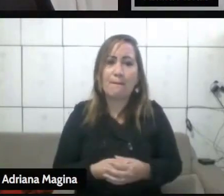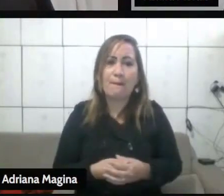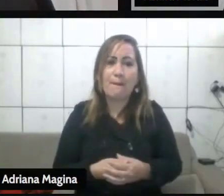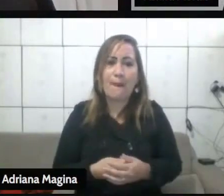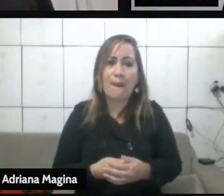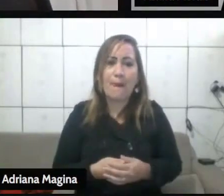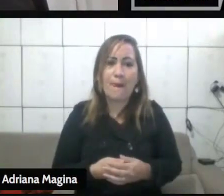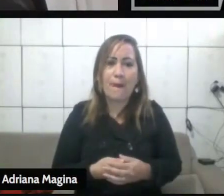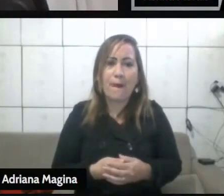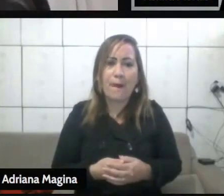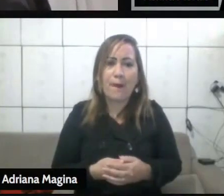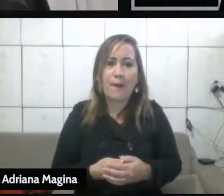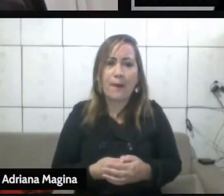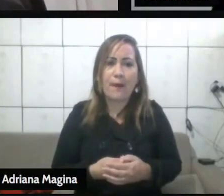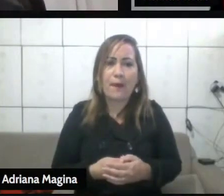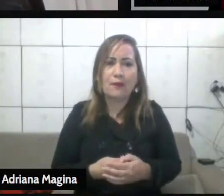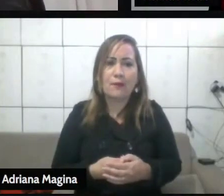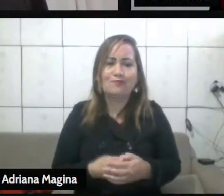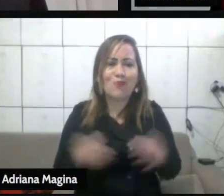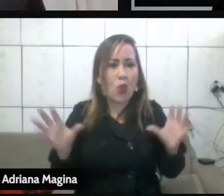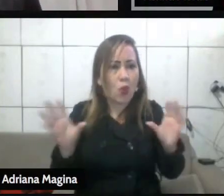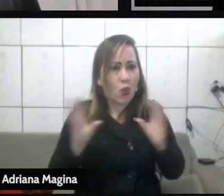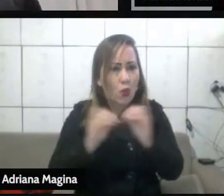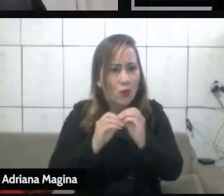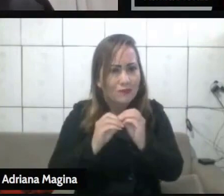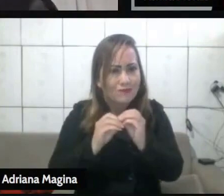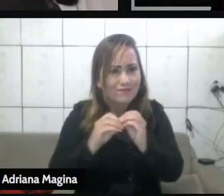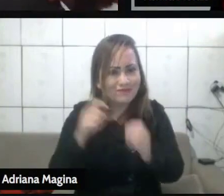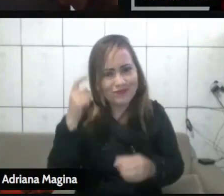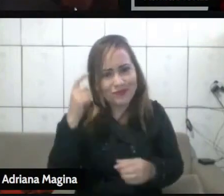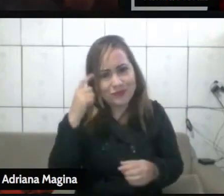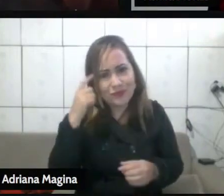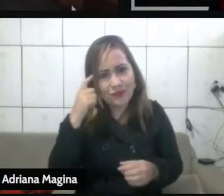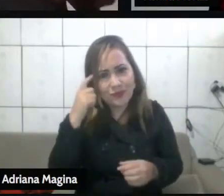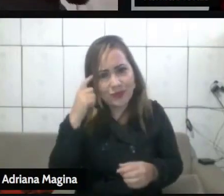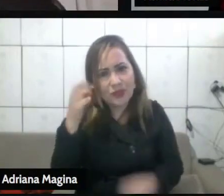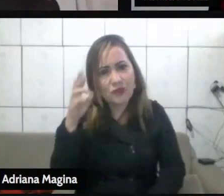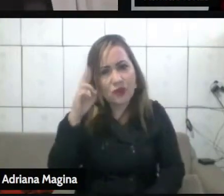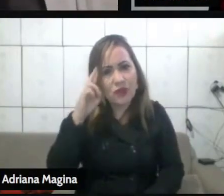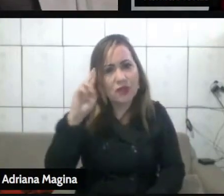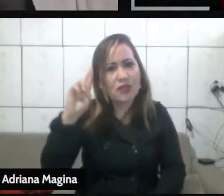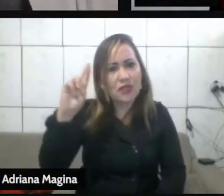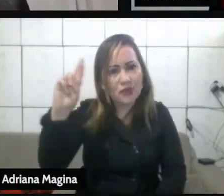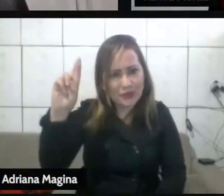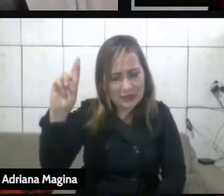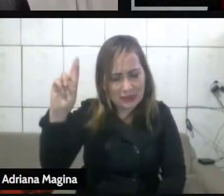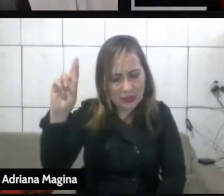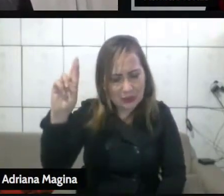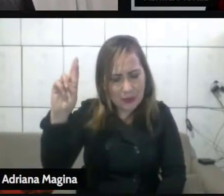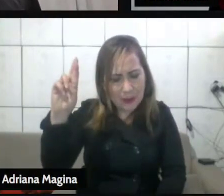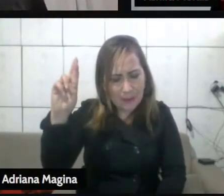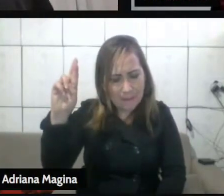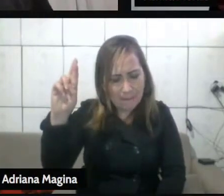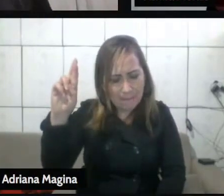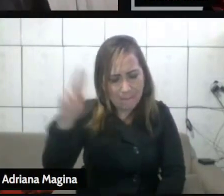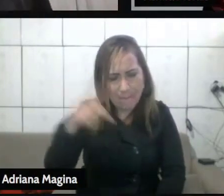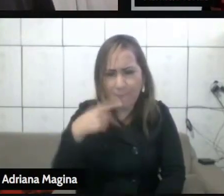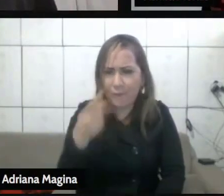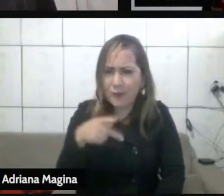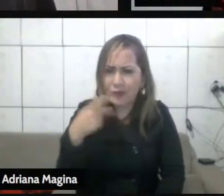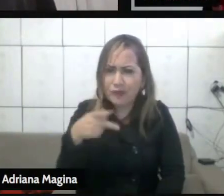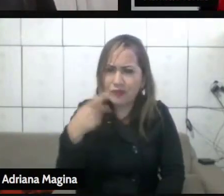Certo. Então, a conclusão que eu chego é que o senhor pugna pelo afastamento